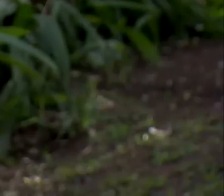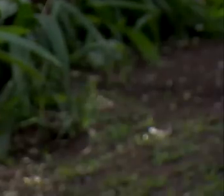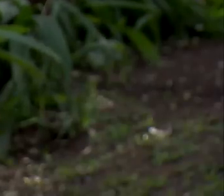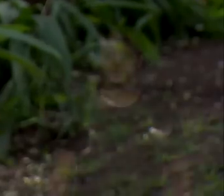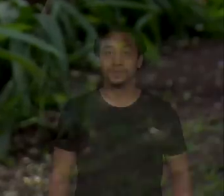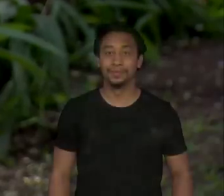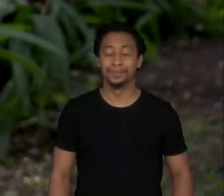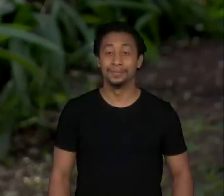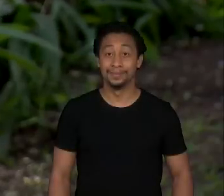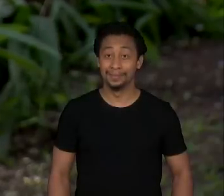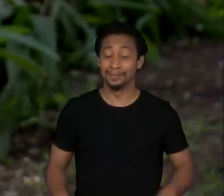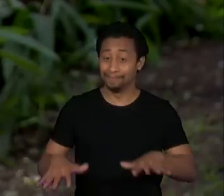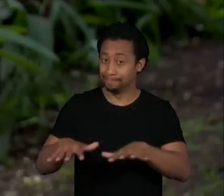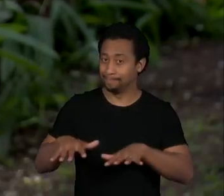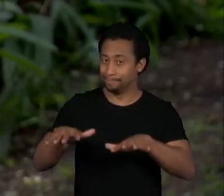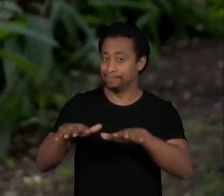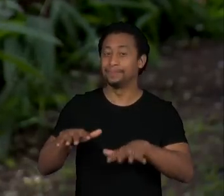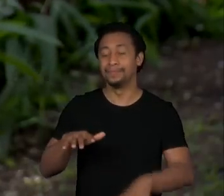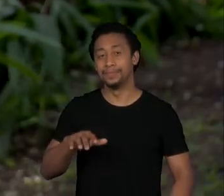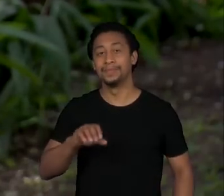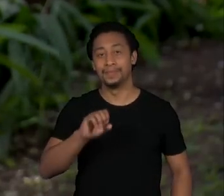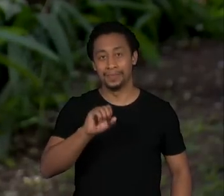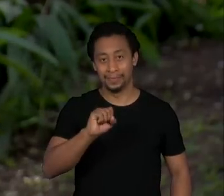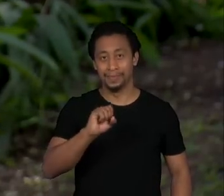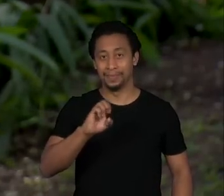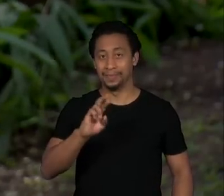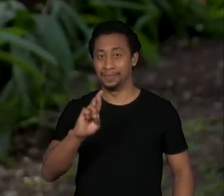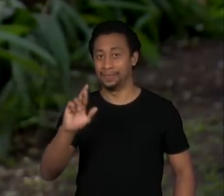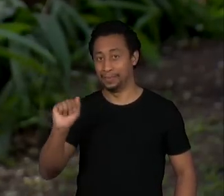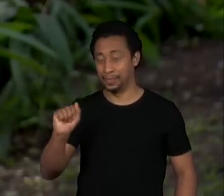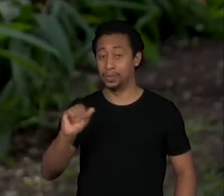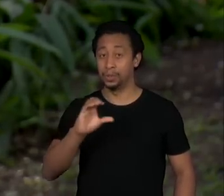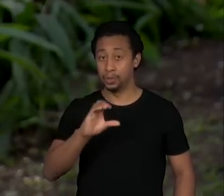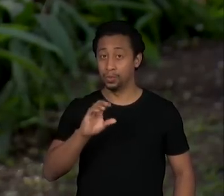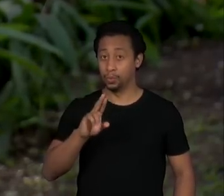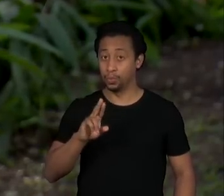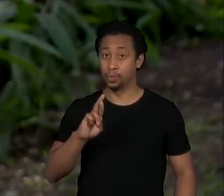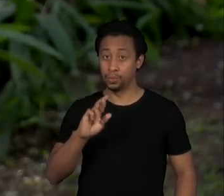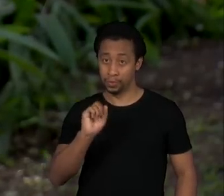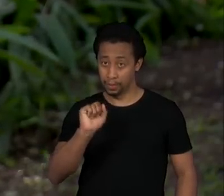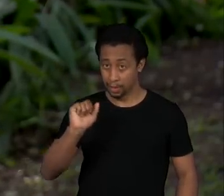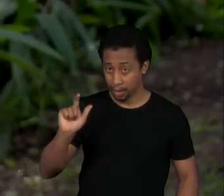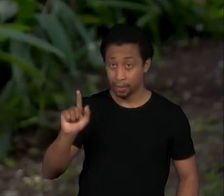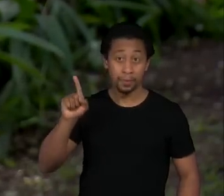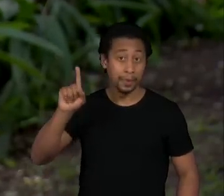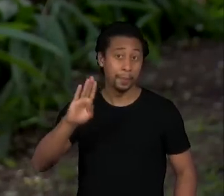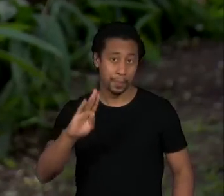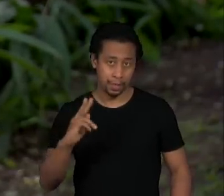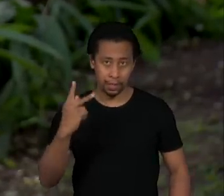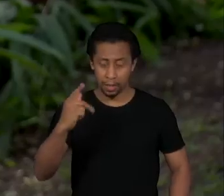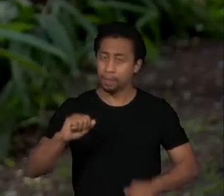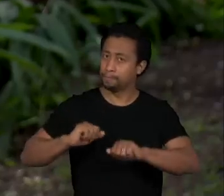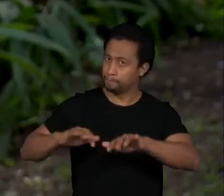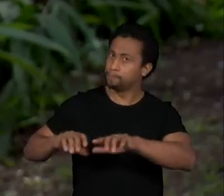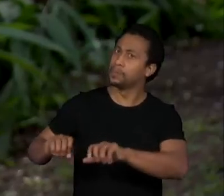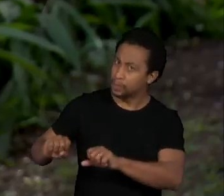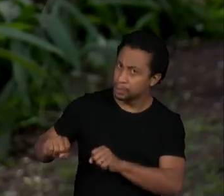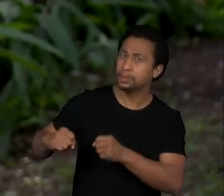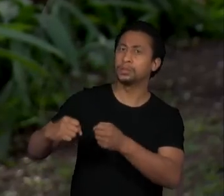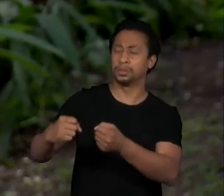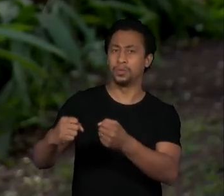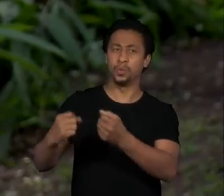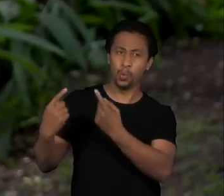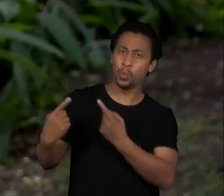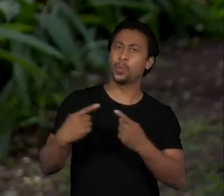A Serra do Curral, em Belo Horizonte, é foco de uma grande mobilização social contra novo projeto que